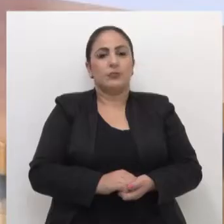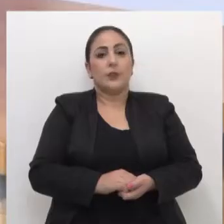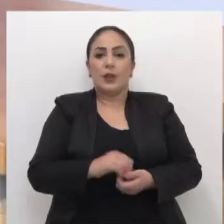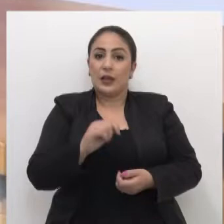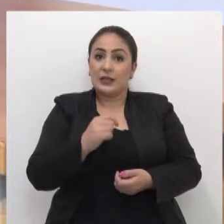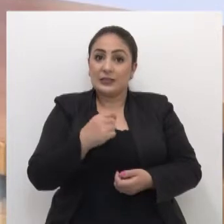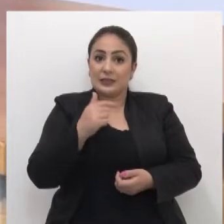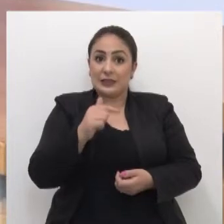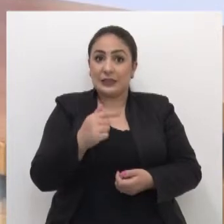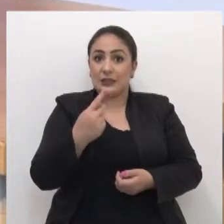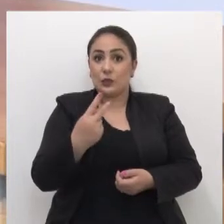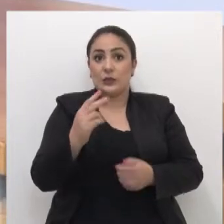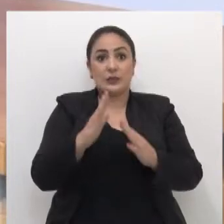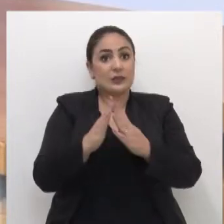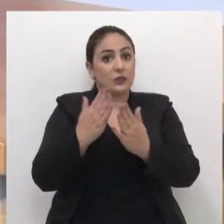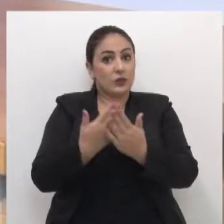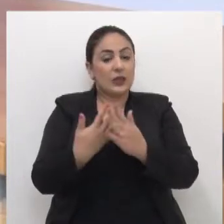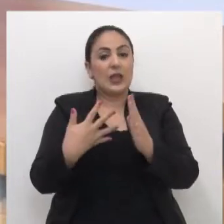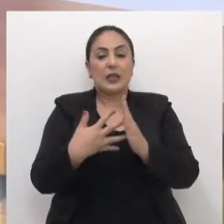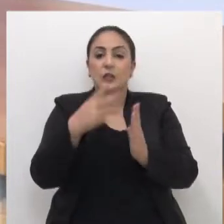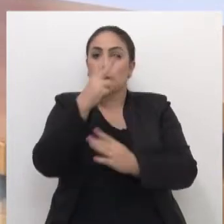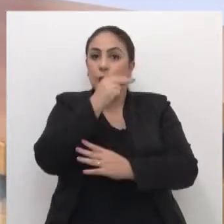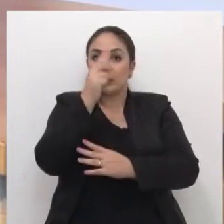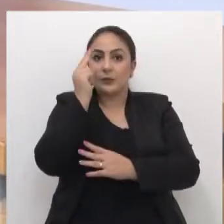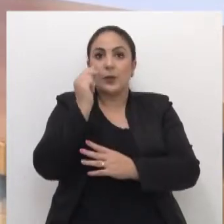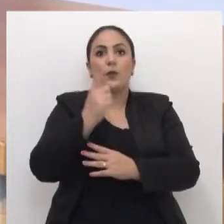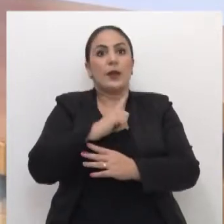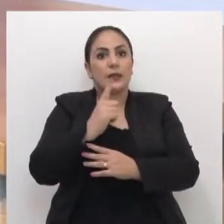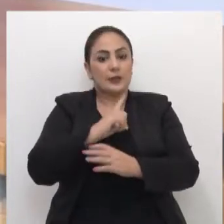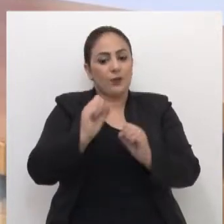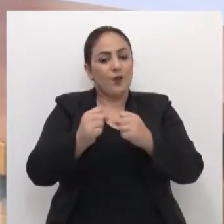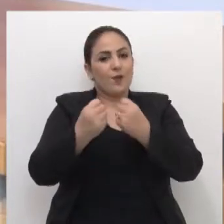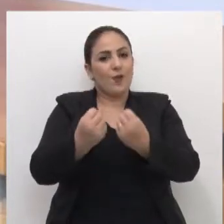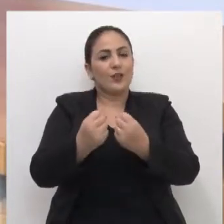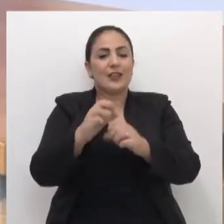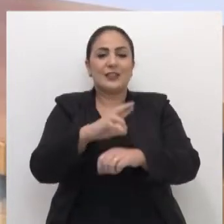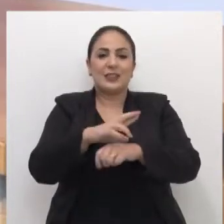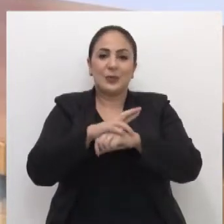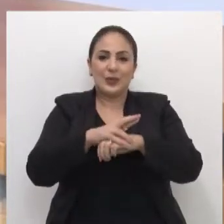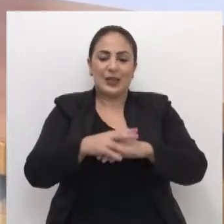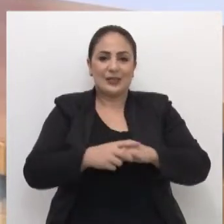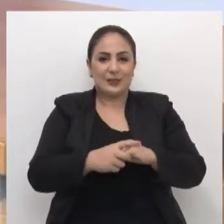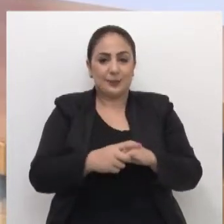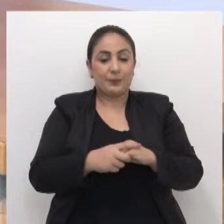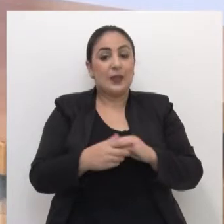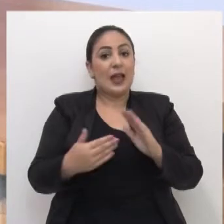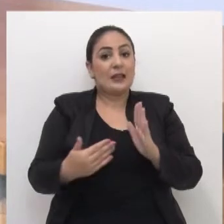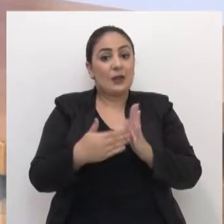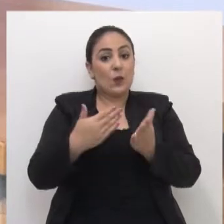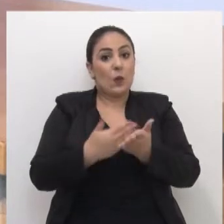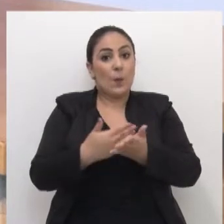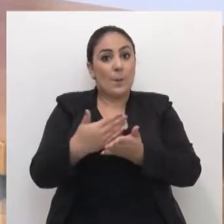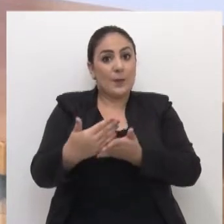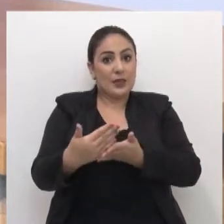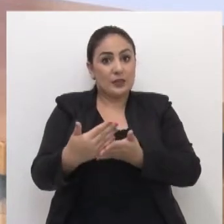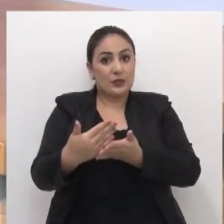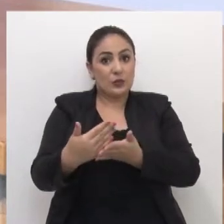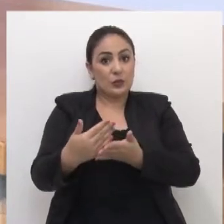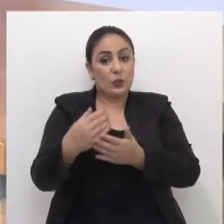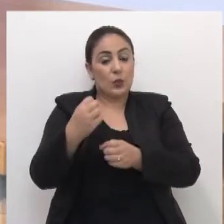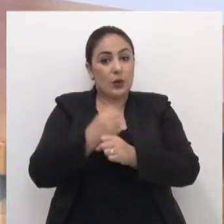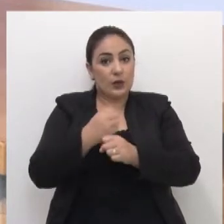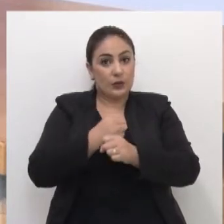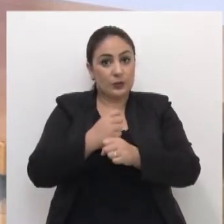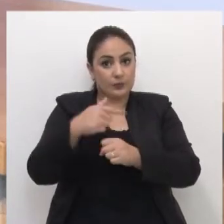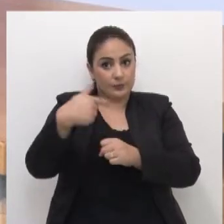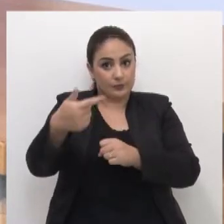As 72 escolas da rede municipal terão um reforço na segurança. Até o início do próximo ano